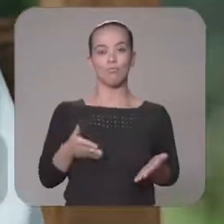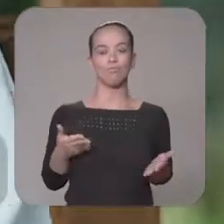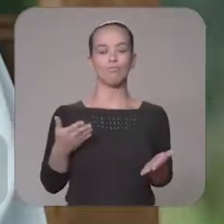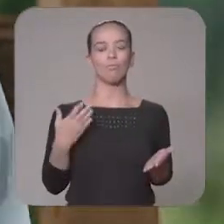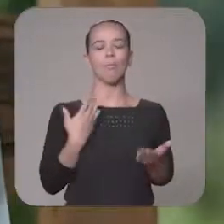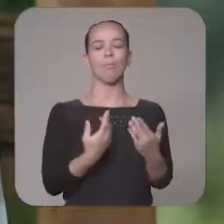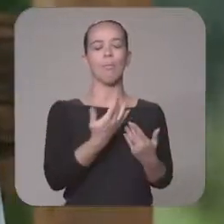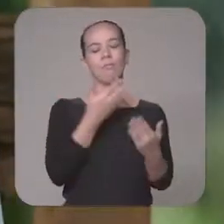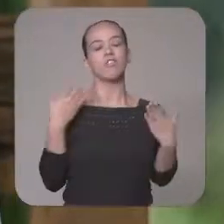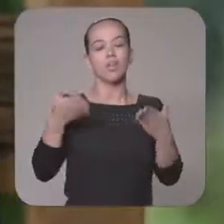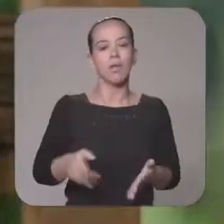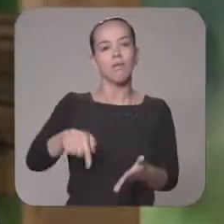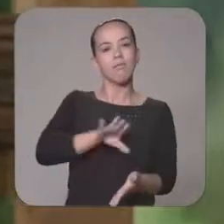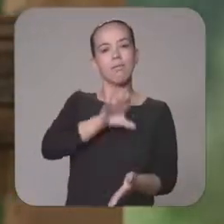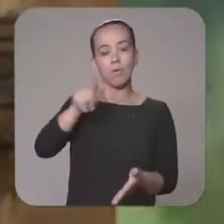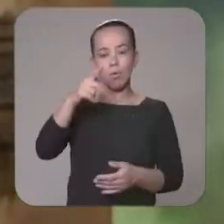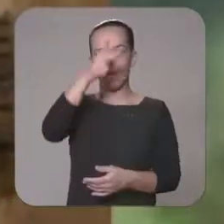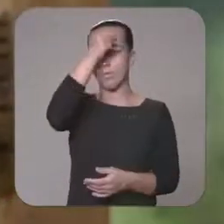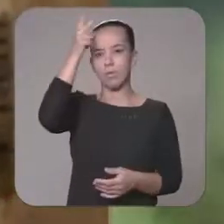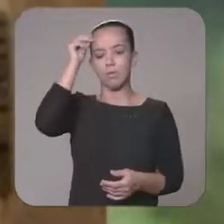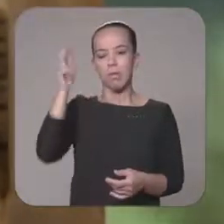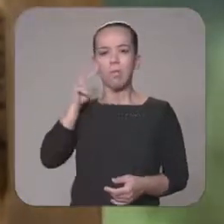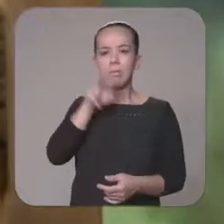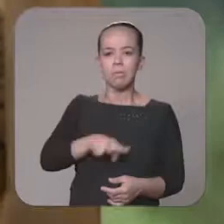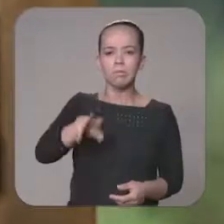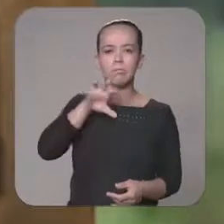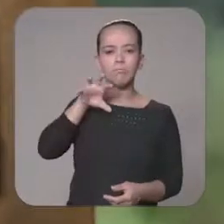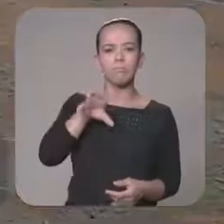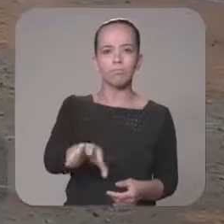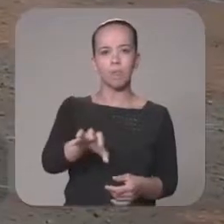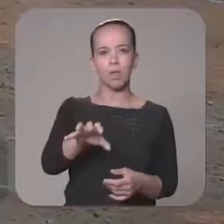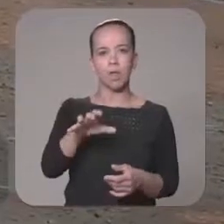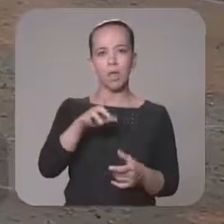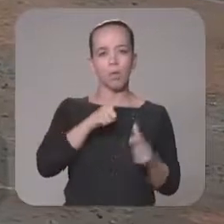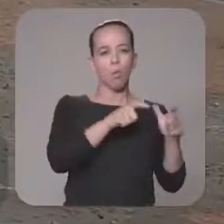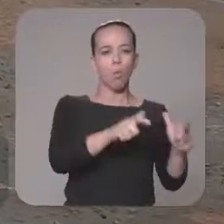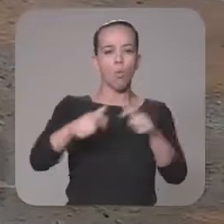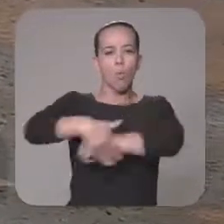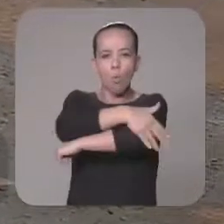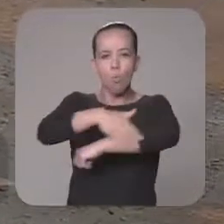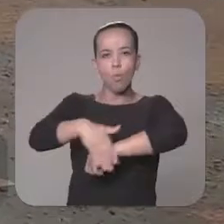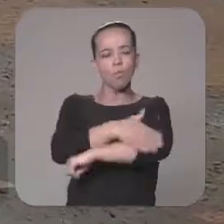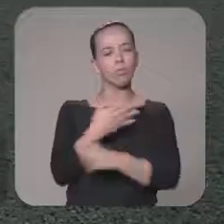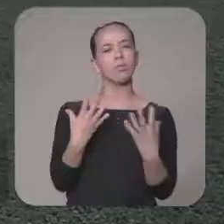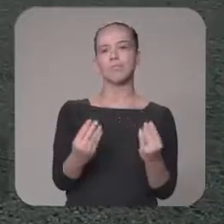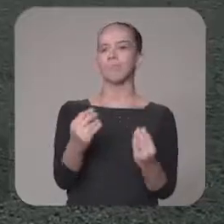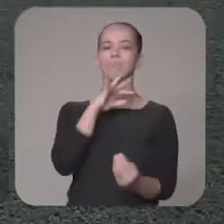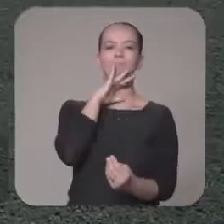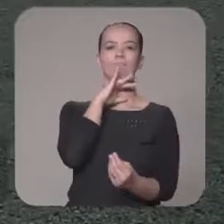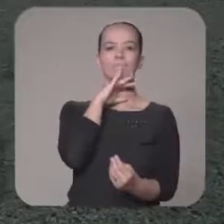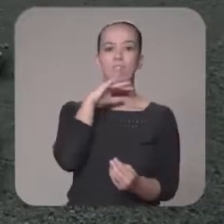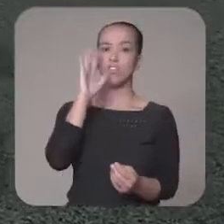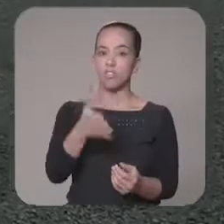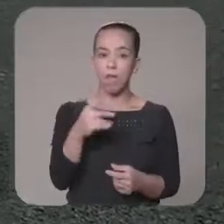recebi Campo Grande, nós encontramos uma situação da pavimentação asfáltica da nossa